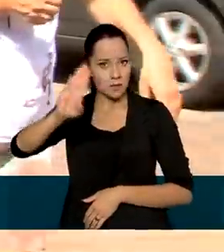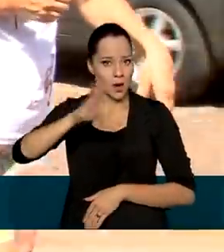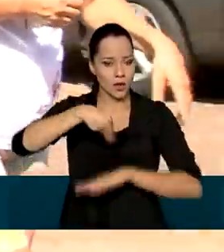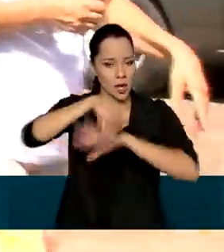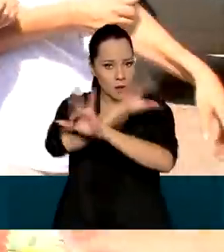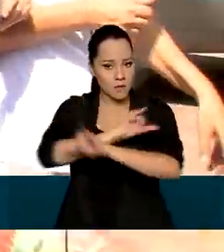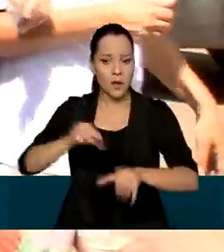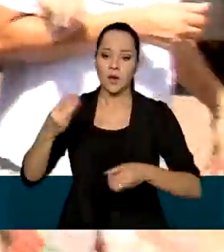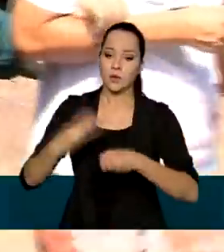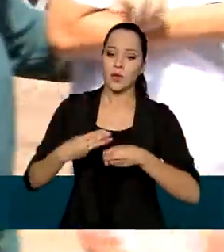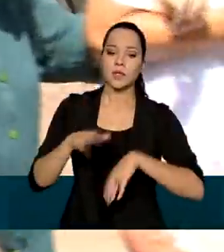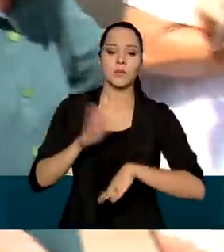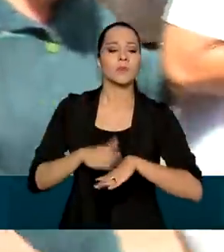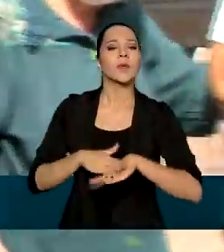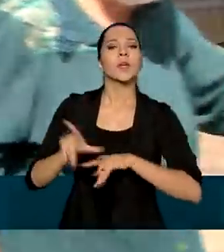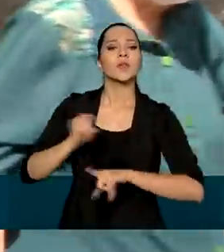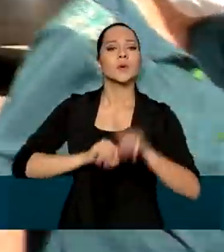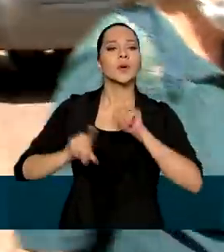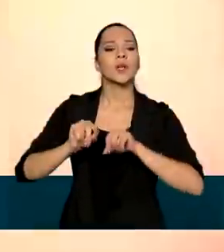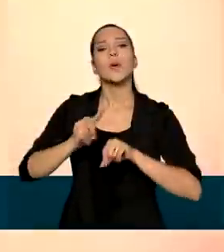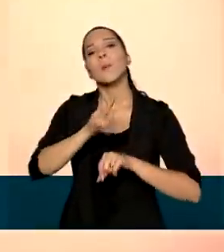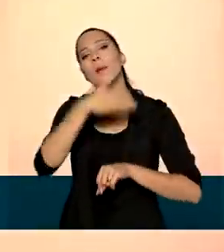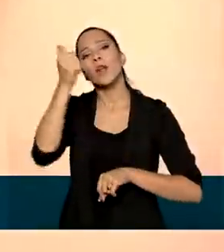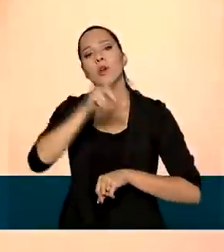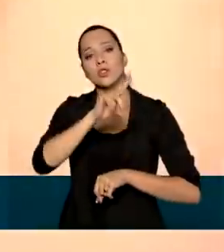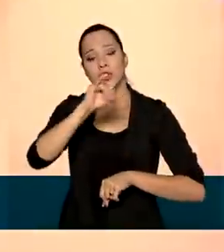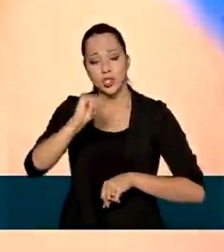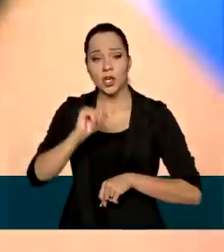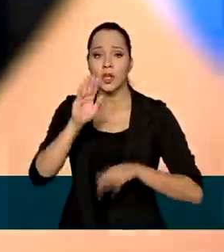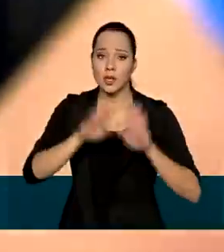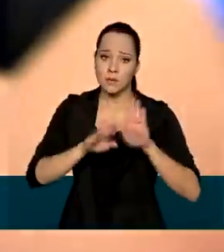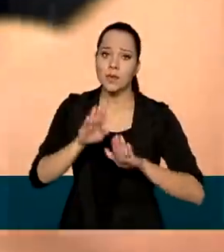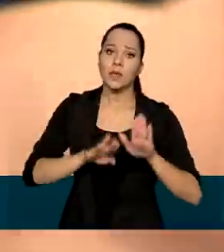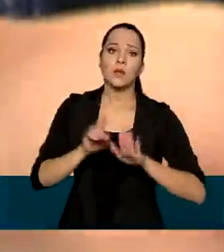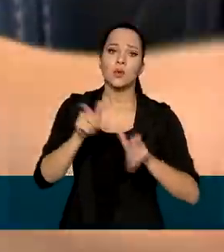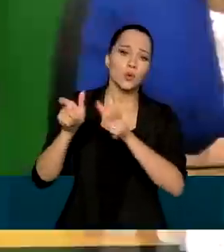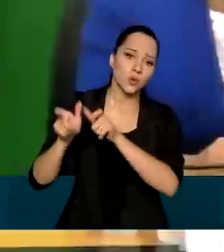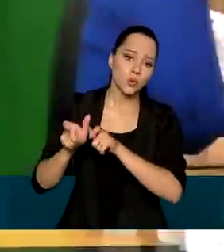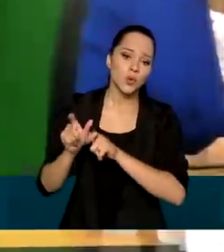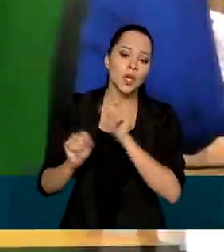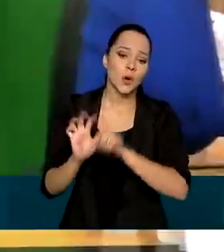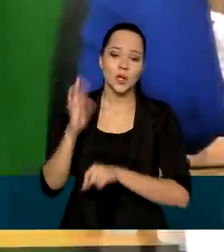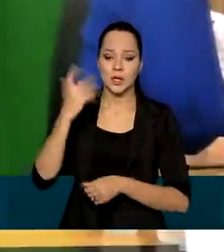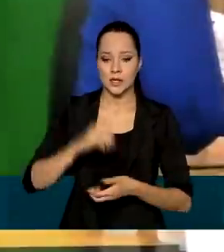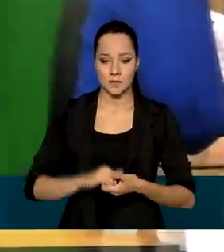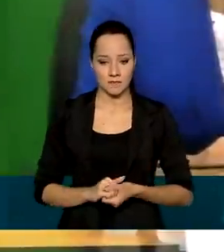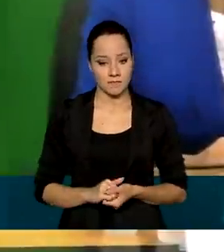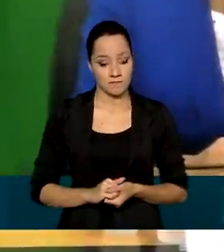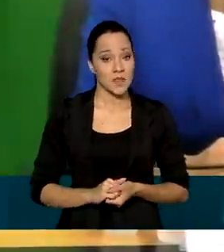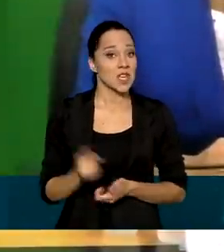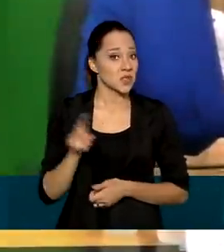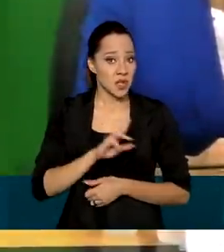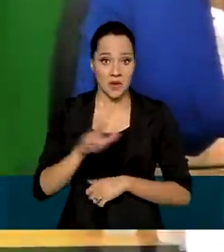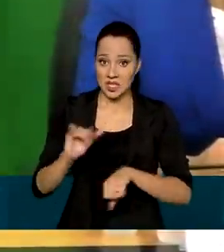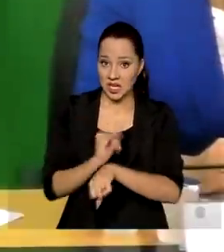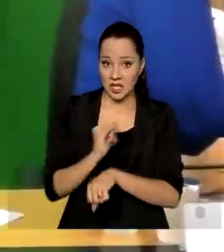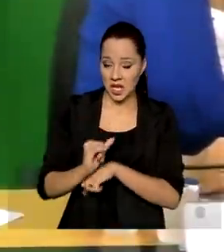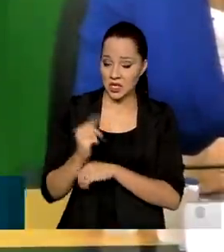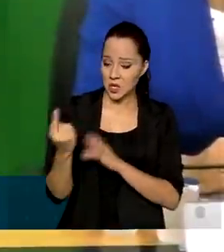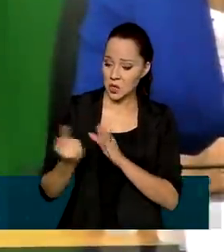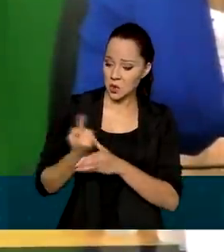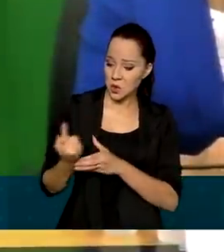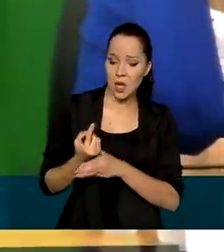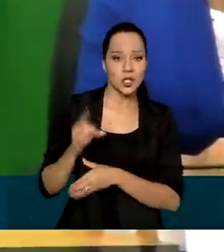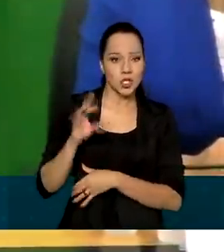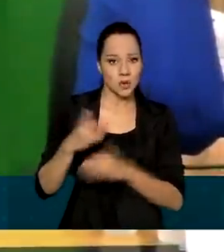municípios têm autonomia para definir a melhor data de acordo com as realidades locais. Isso não é uma ação isolada do Ministério da